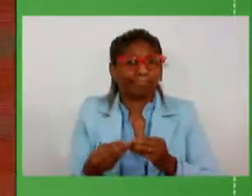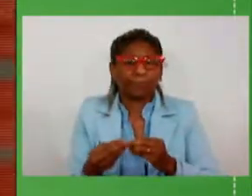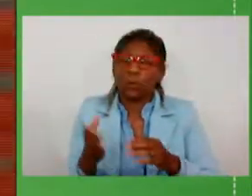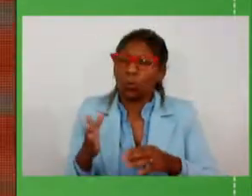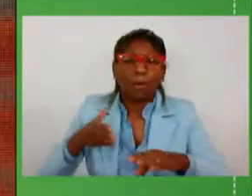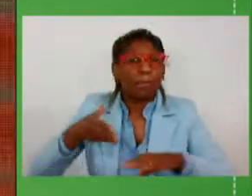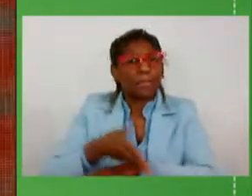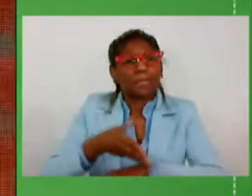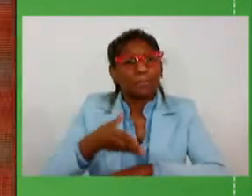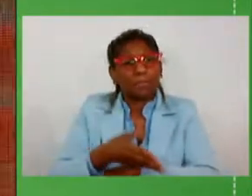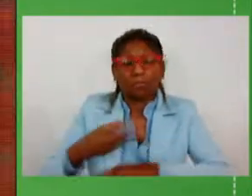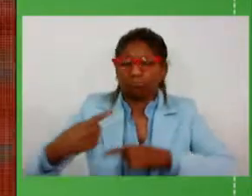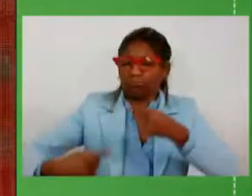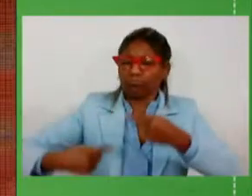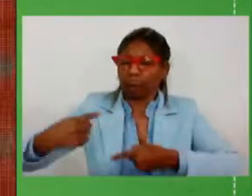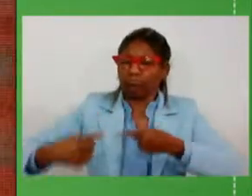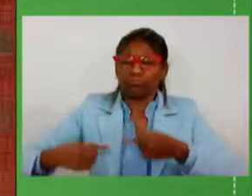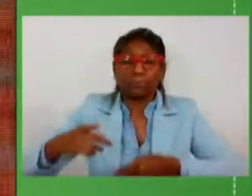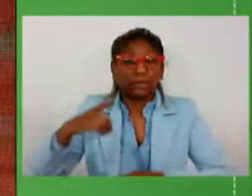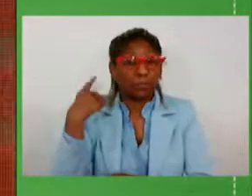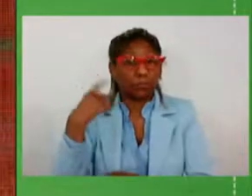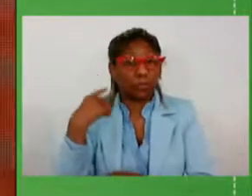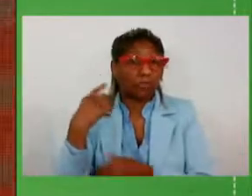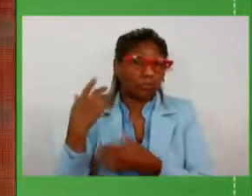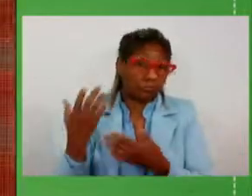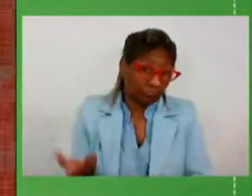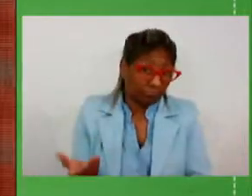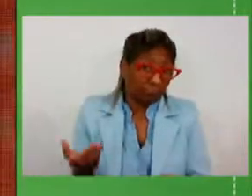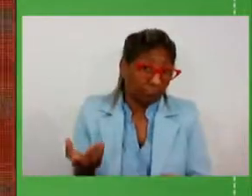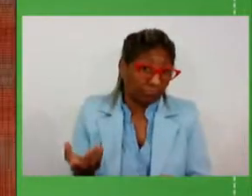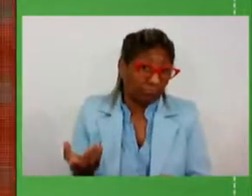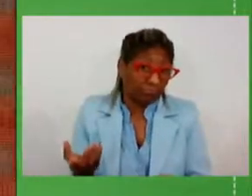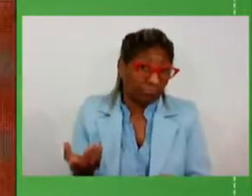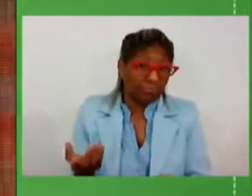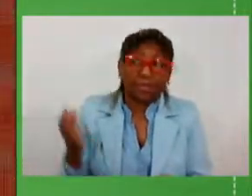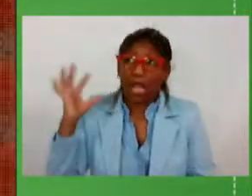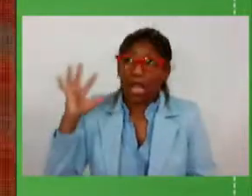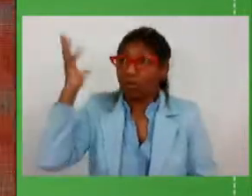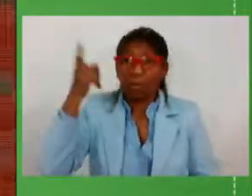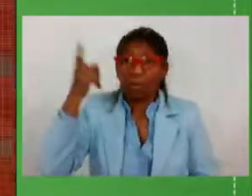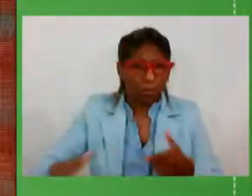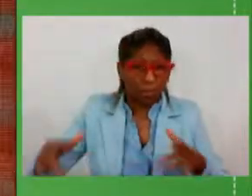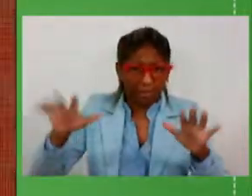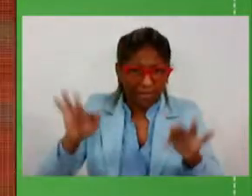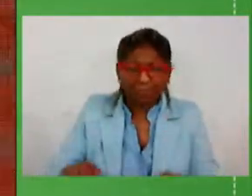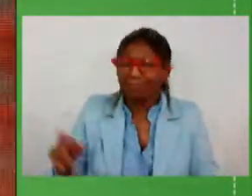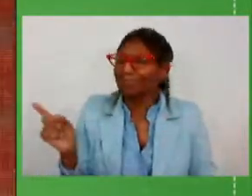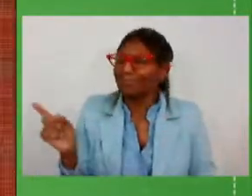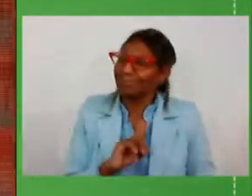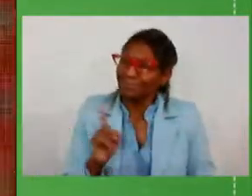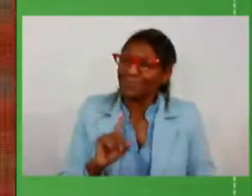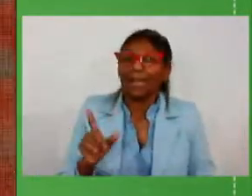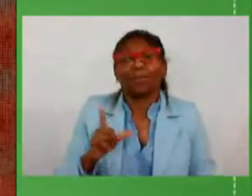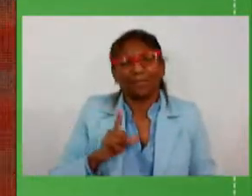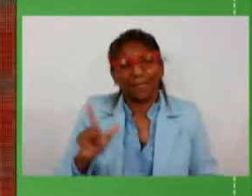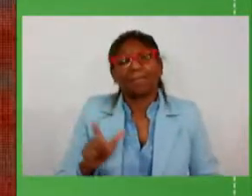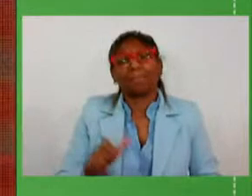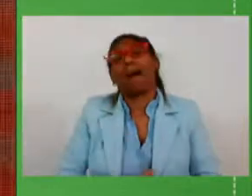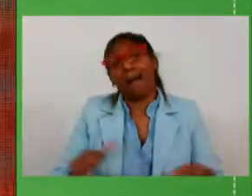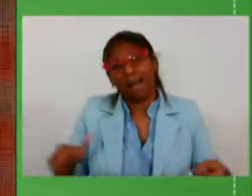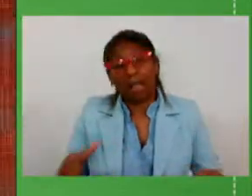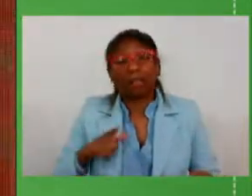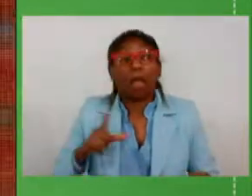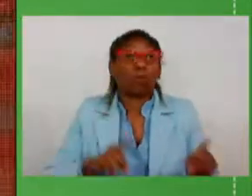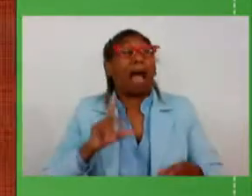diálogo com os deputados é claro que a não está falando aqui de resolver todos os problemas do Rio Grande do Sul não estão todas as rodovias vai ter gente que ainda queria ver